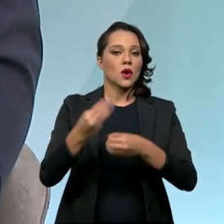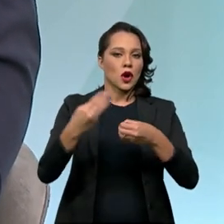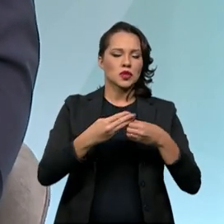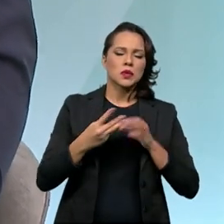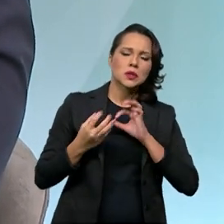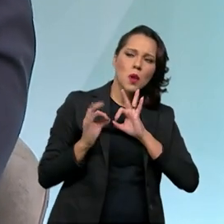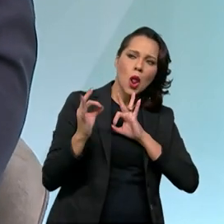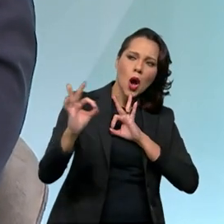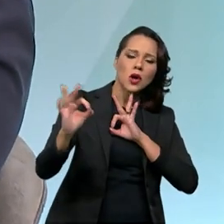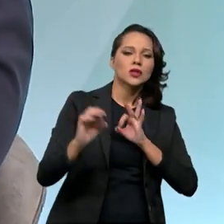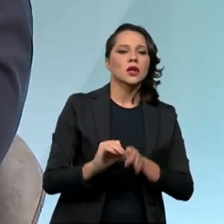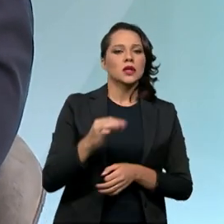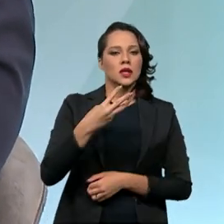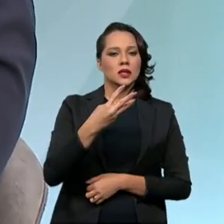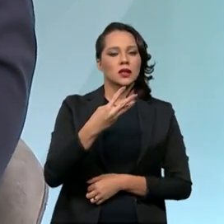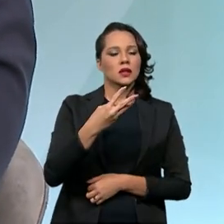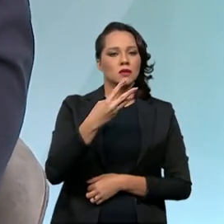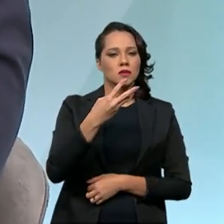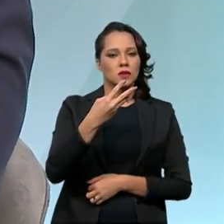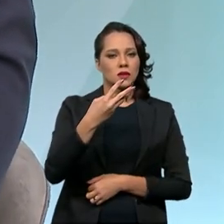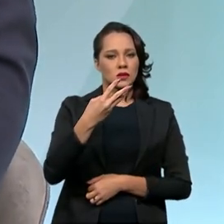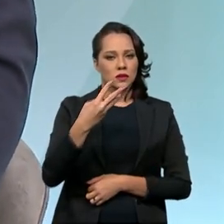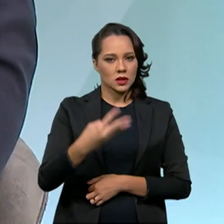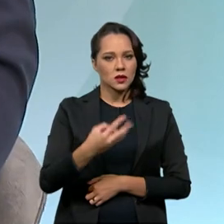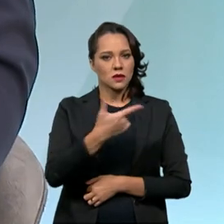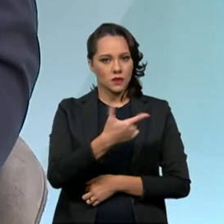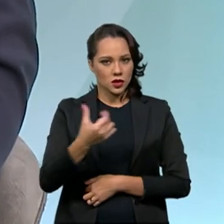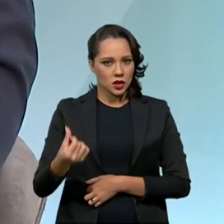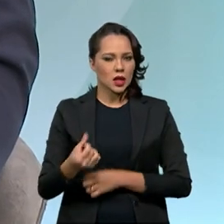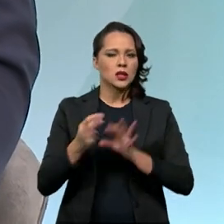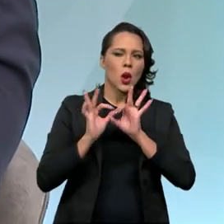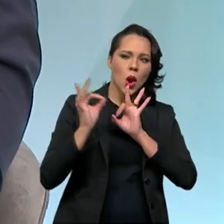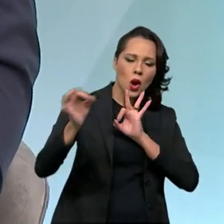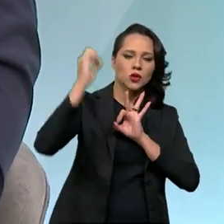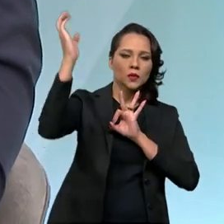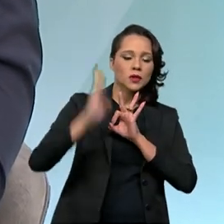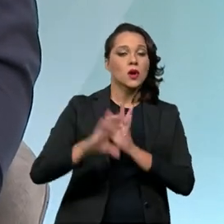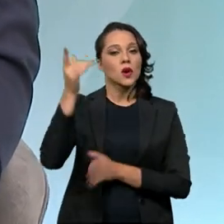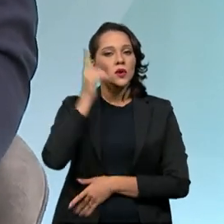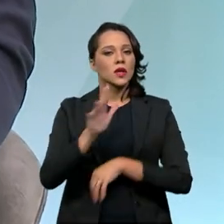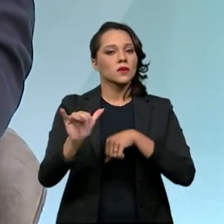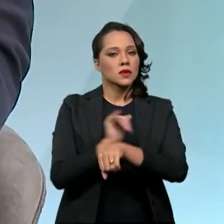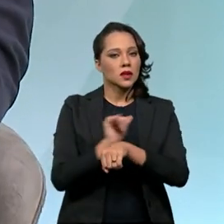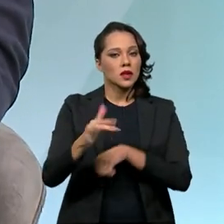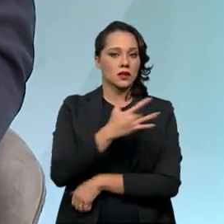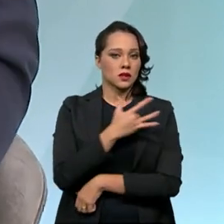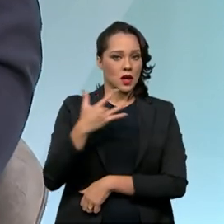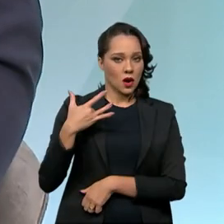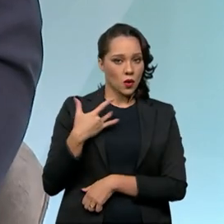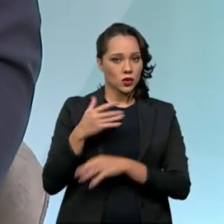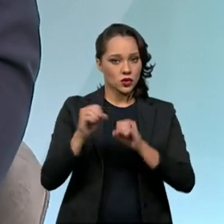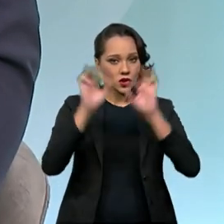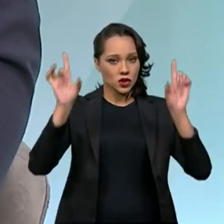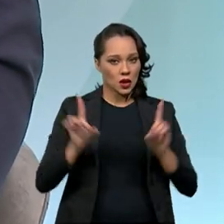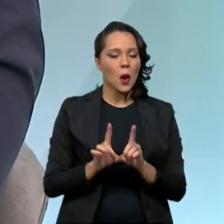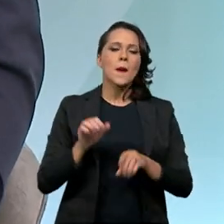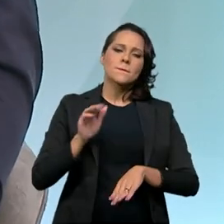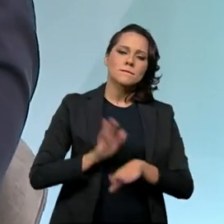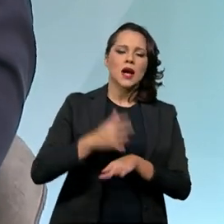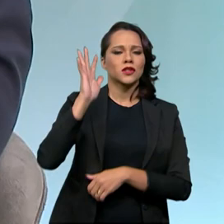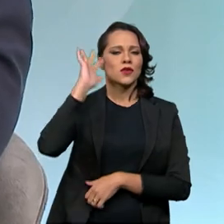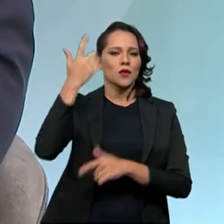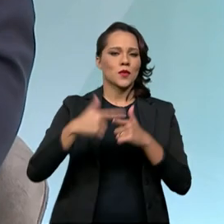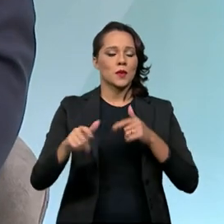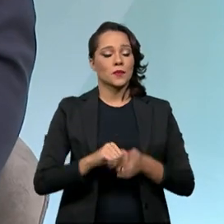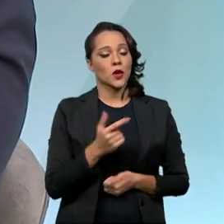remotos, os 323 remotos do país, e a gente consegue fazer com estratégia de saúde digital aumentar a resolutividade. O